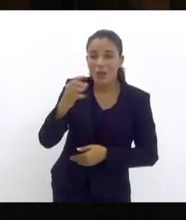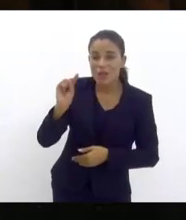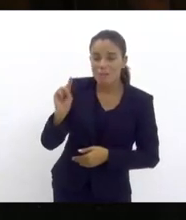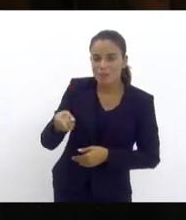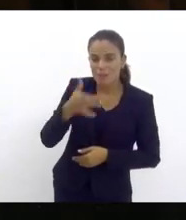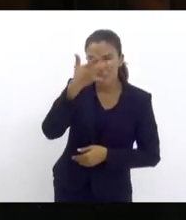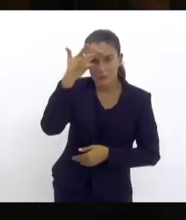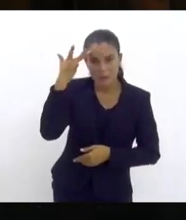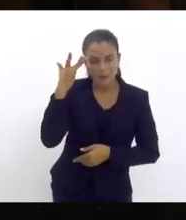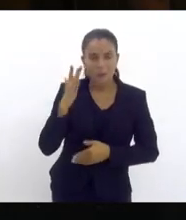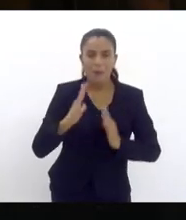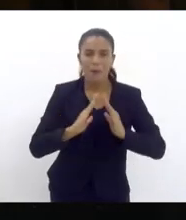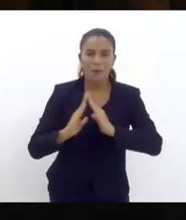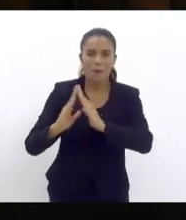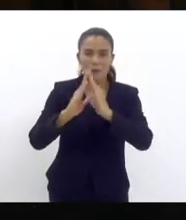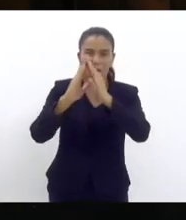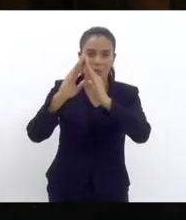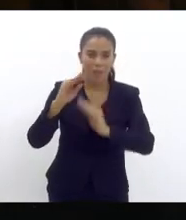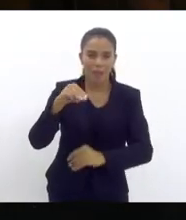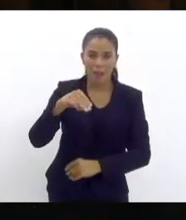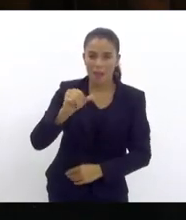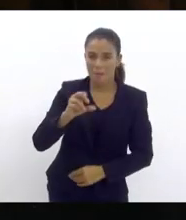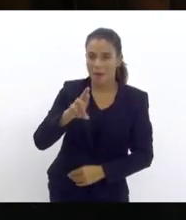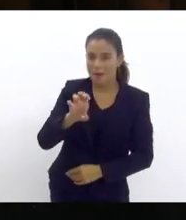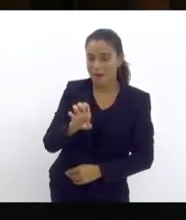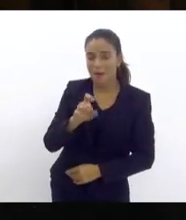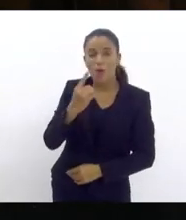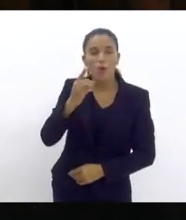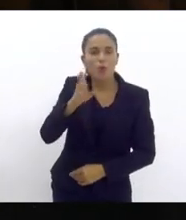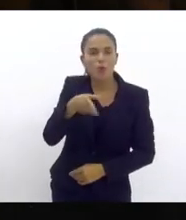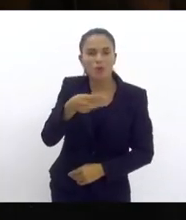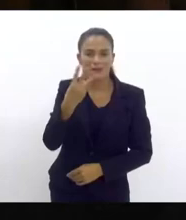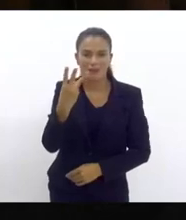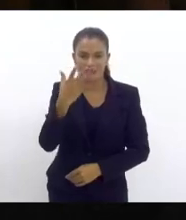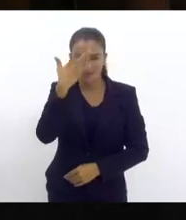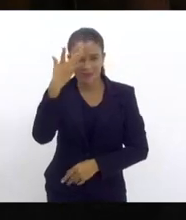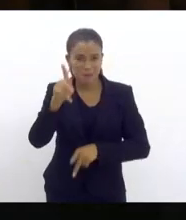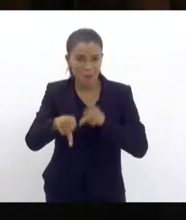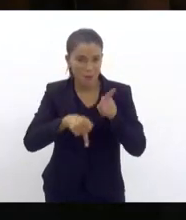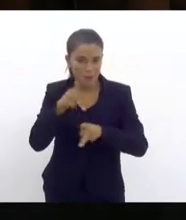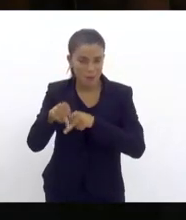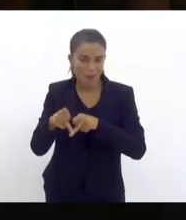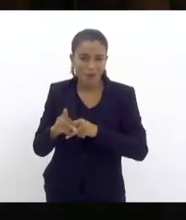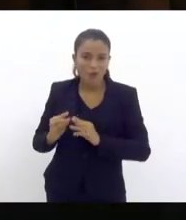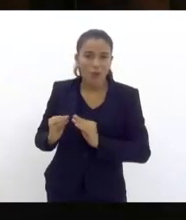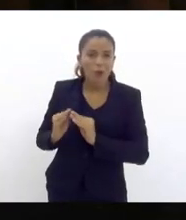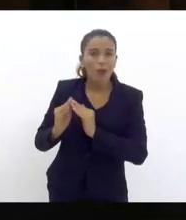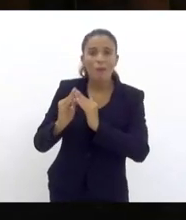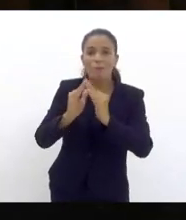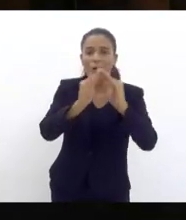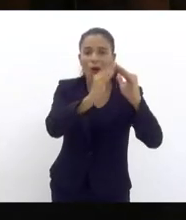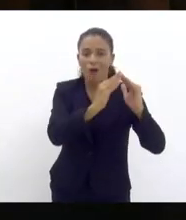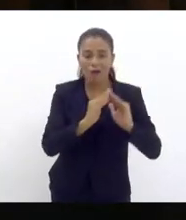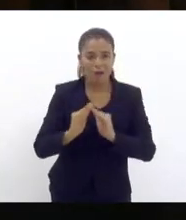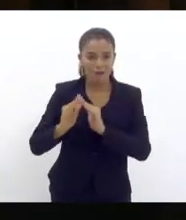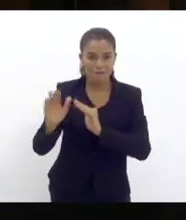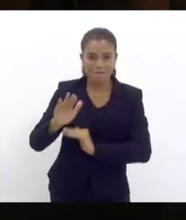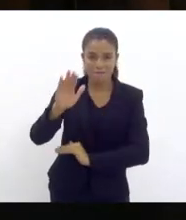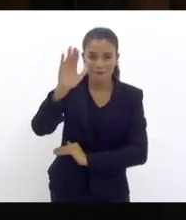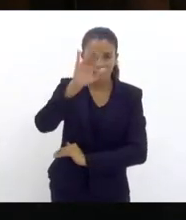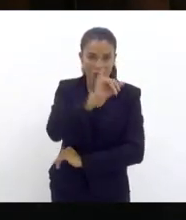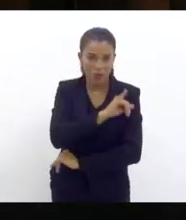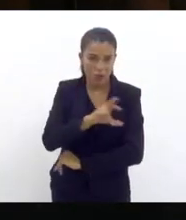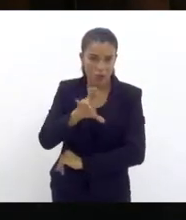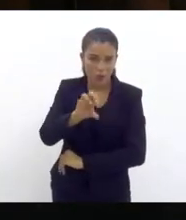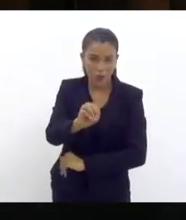que vivem na favela da Maré. Sobre um terço da população do estado do Rio de Janeiro que vive dentro das favelas do Rio de Janeiro. Um olhar